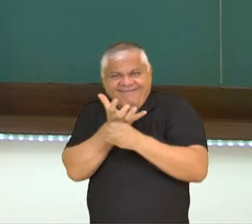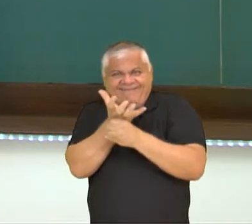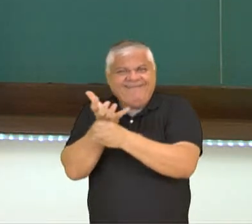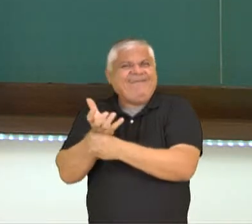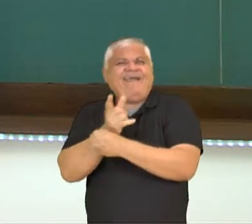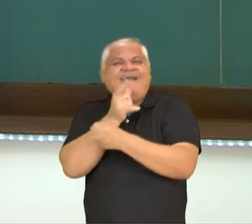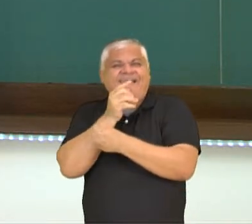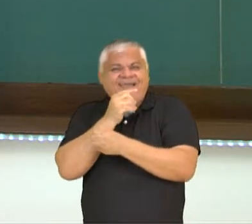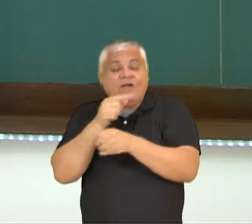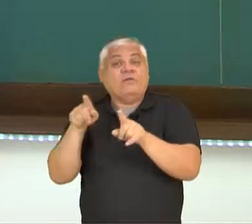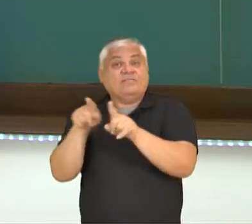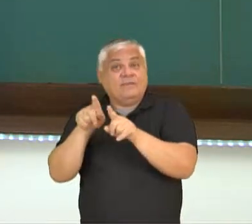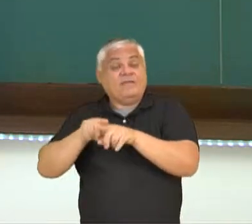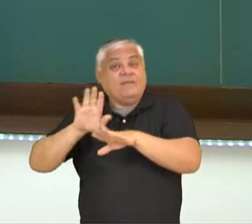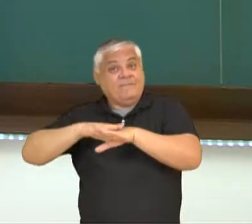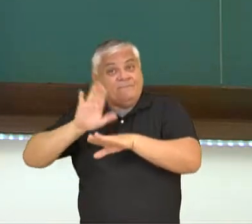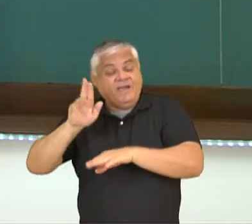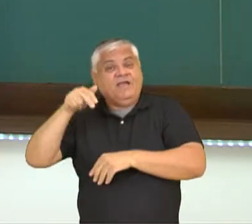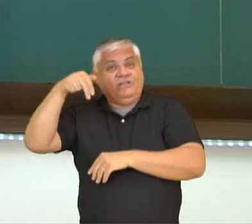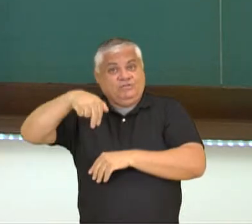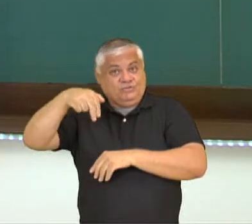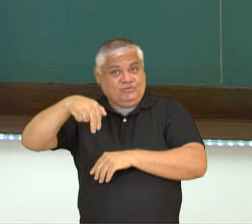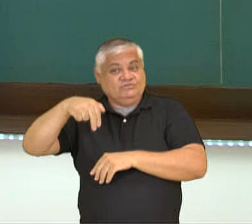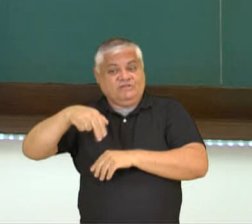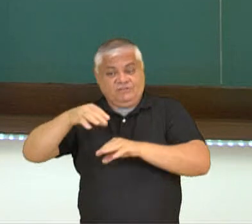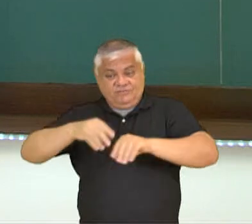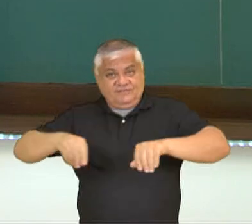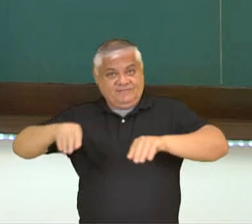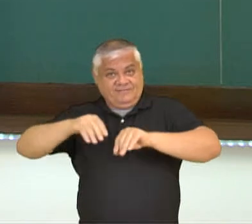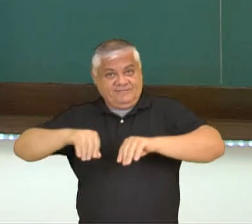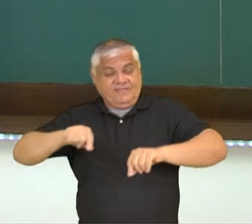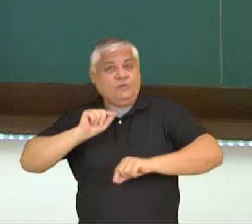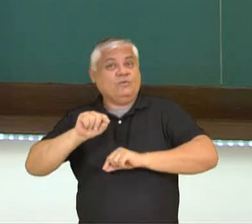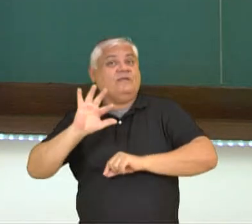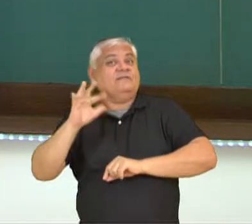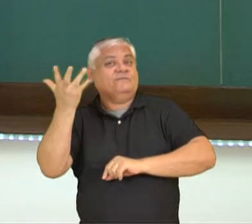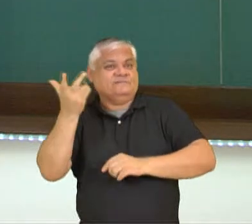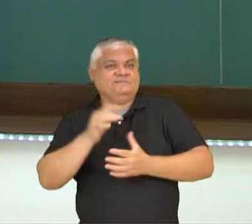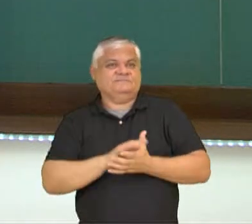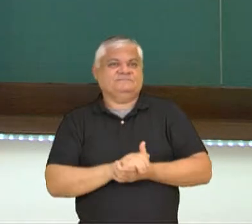o excesso de nitrogênio no solo. Então, tem que observar o que está acontecendo.